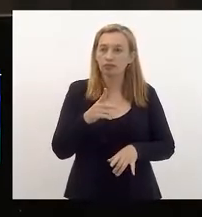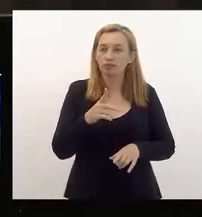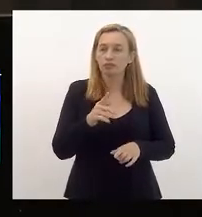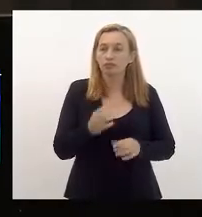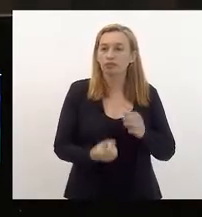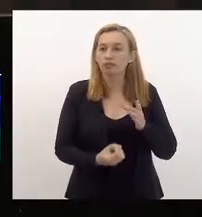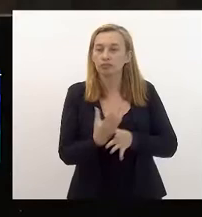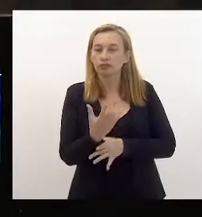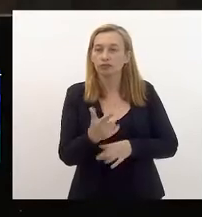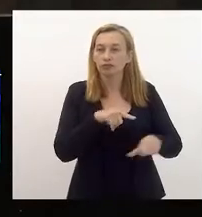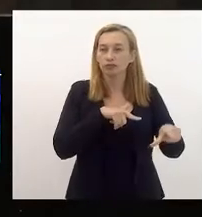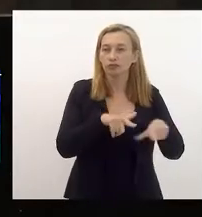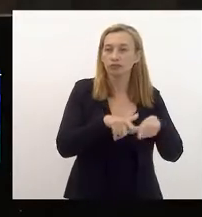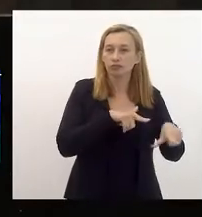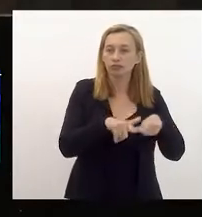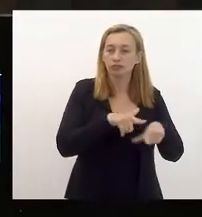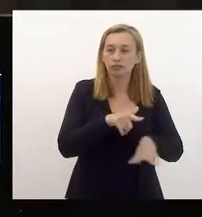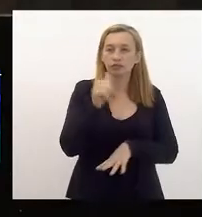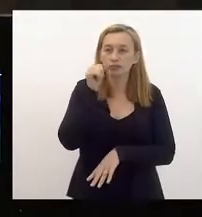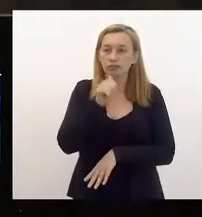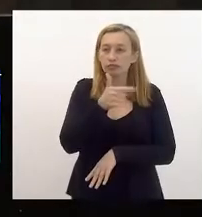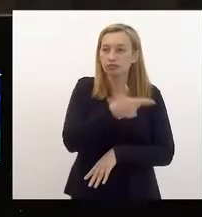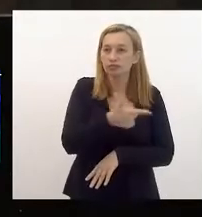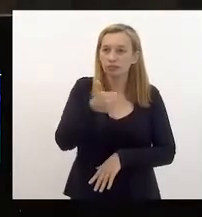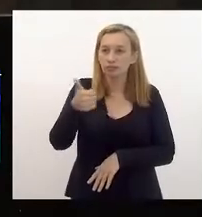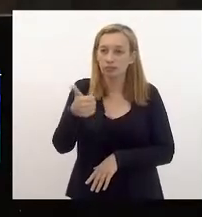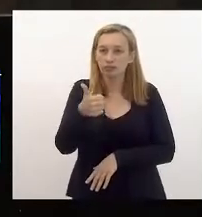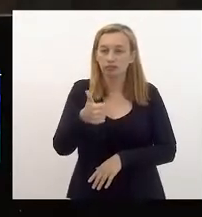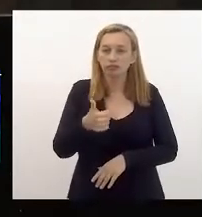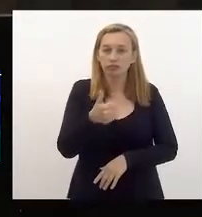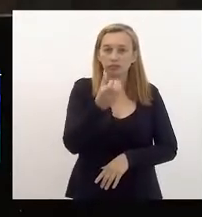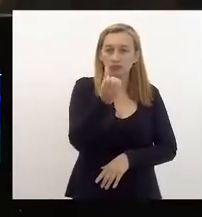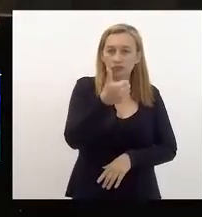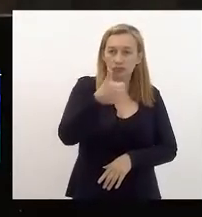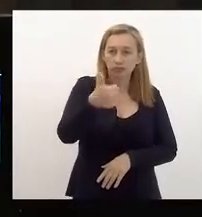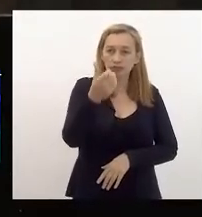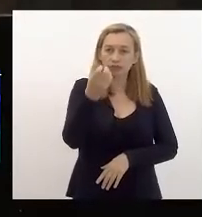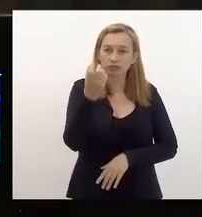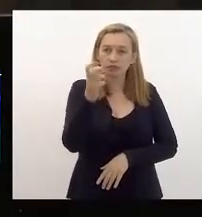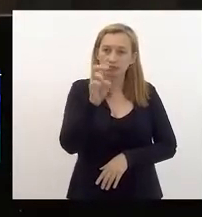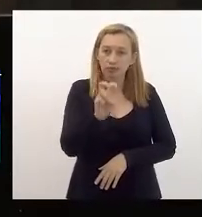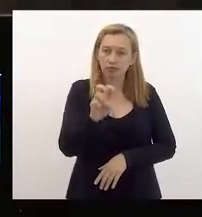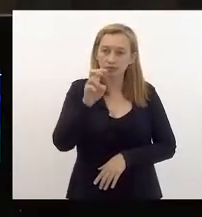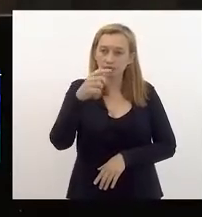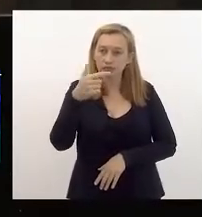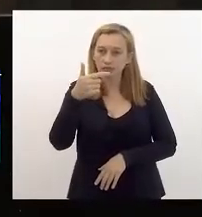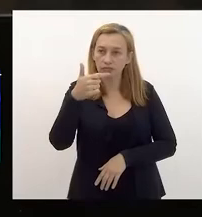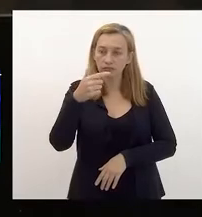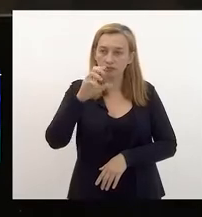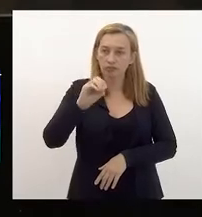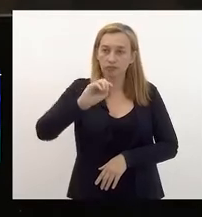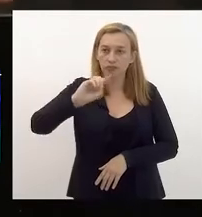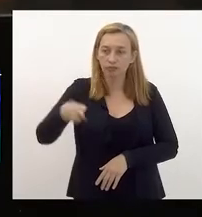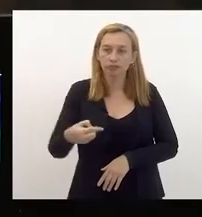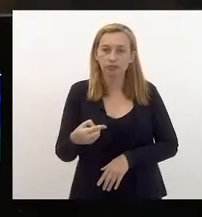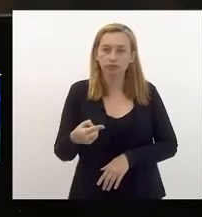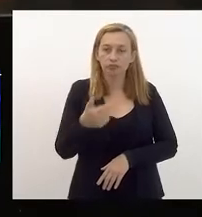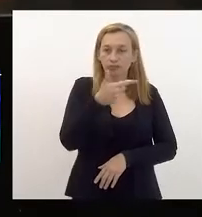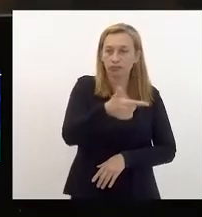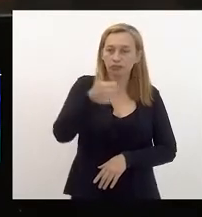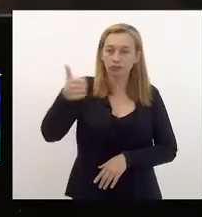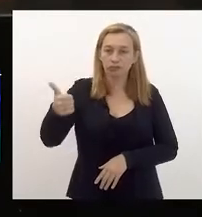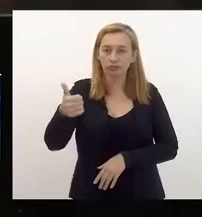para mulheres, 2021, nós tivemos uma projeção de 150 mil e 2022, zero.